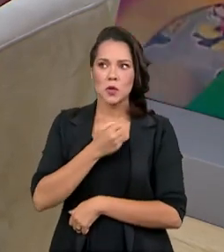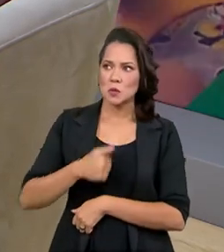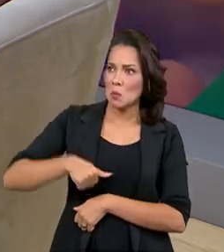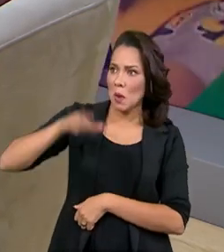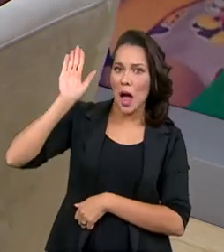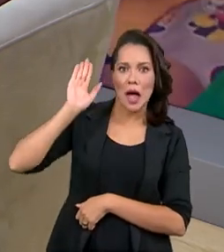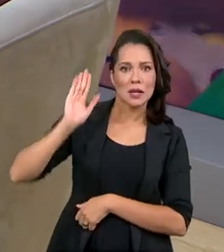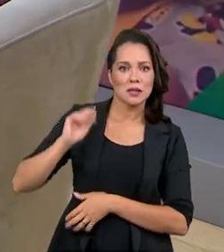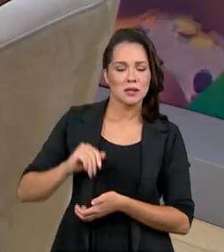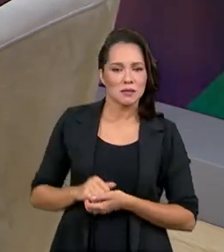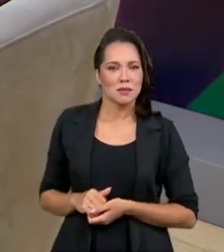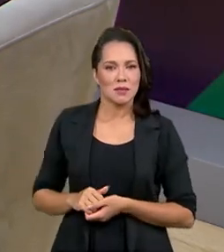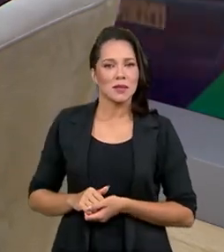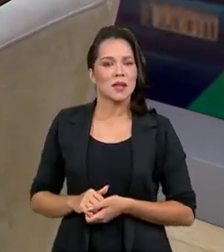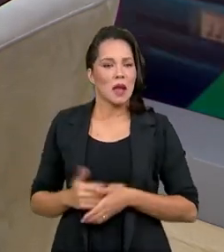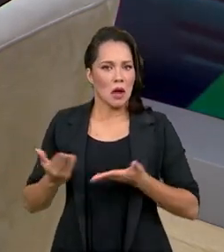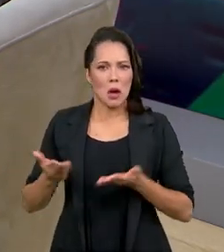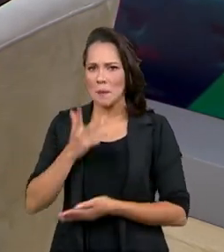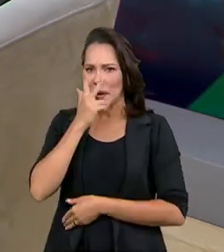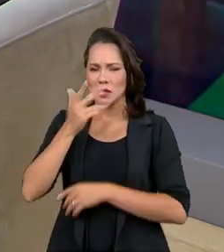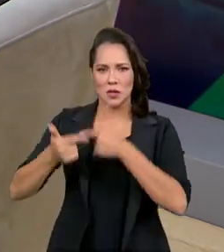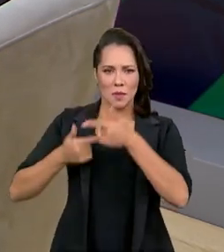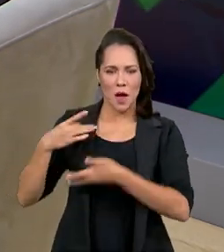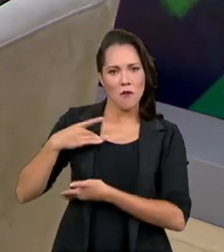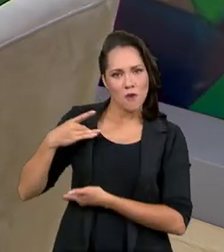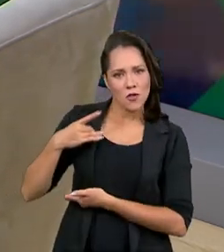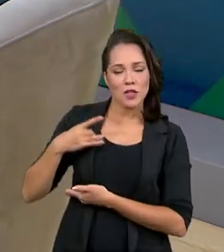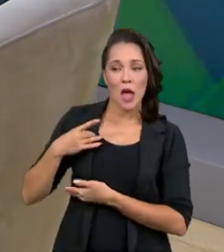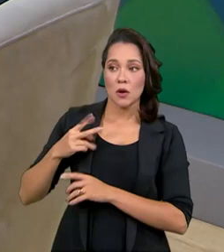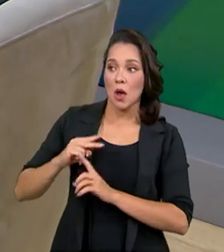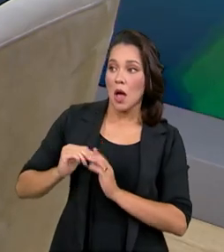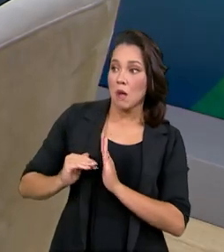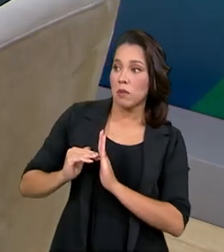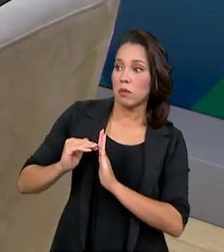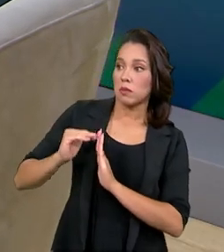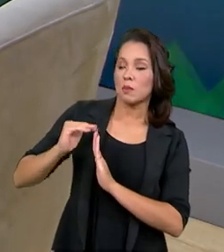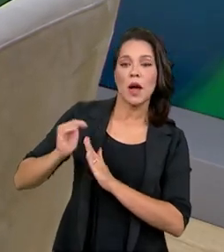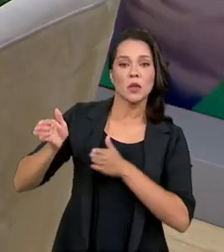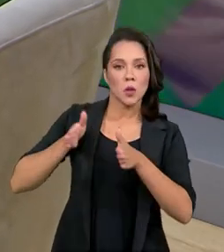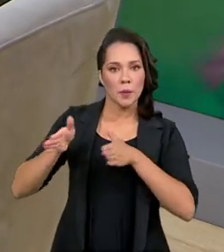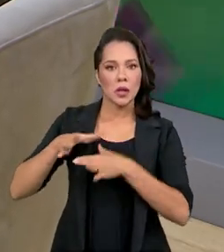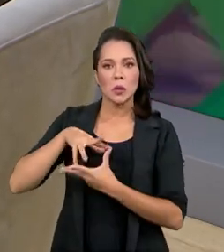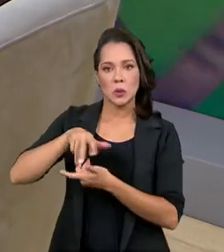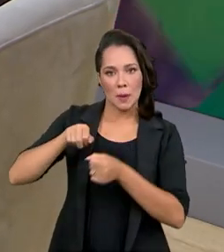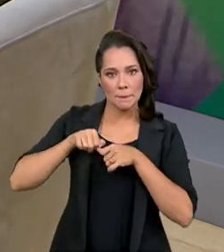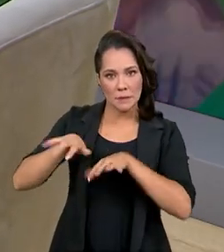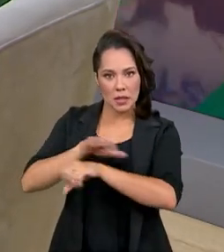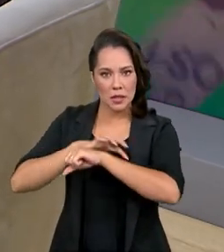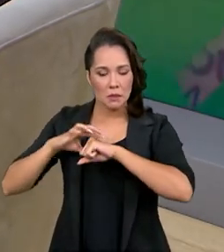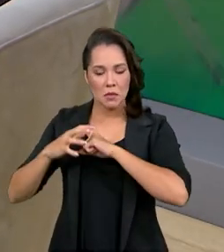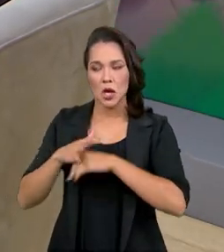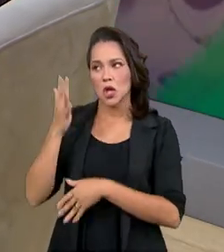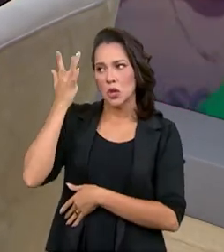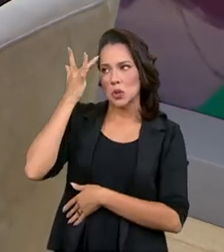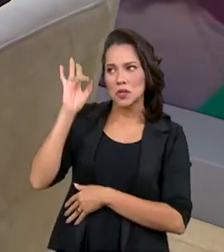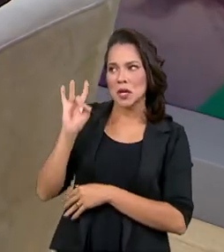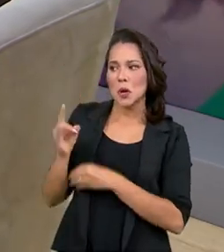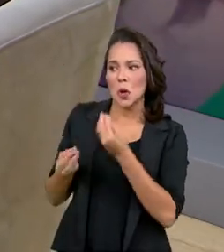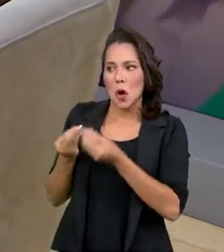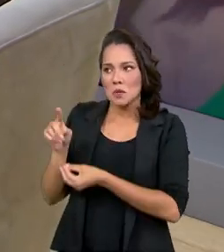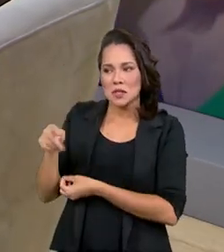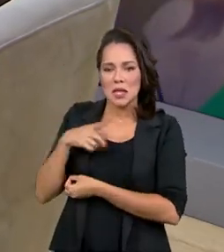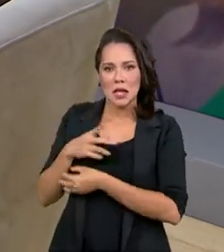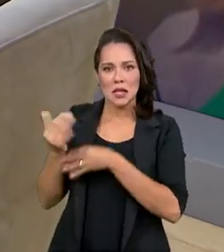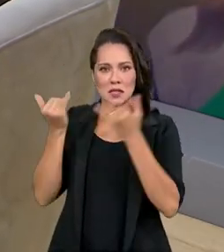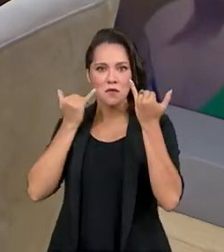maiores. Parece que o trabalho voluntário cresceu muito durante a pandemia, né? Eu não sei como é que são, se a senhora